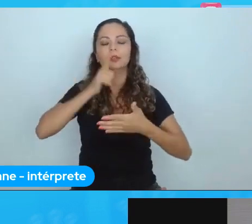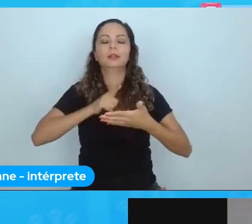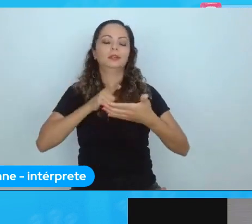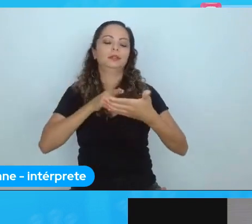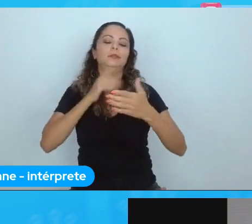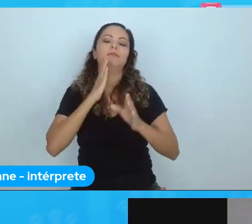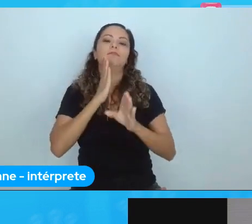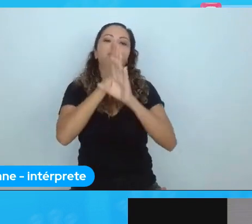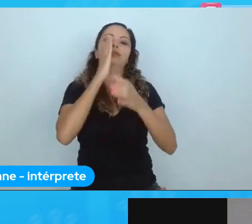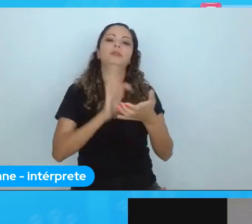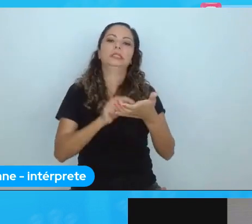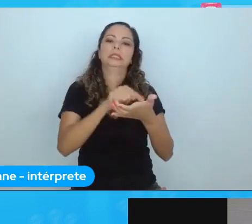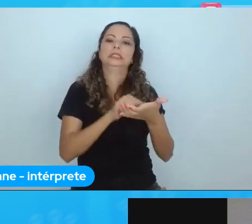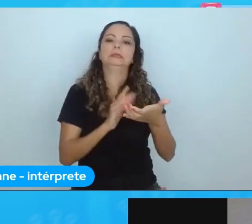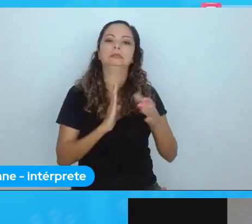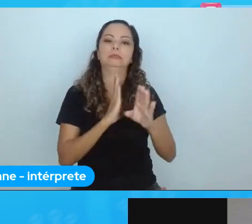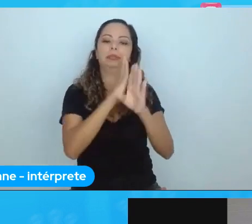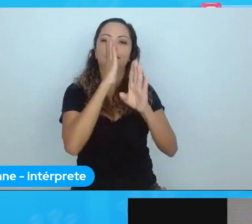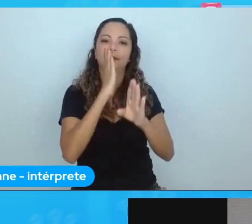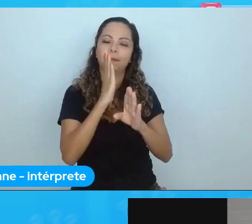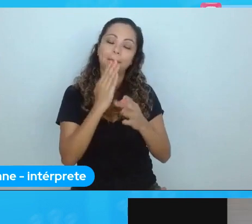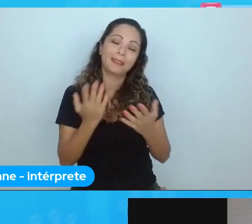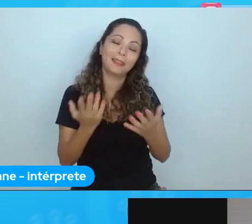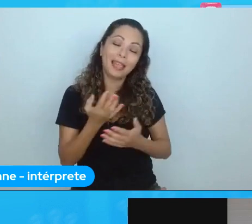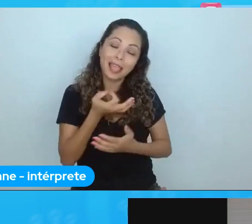se fosse diferente, né, usasse Python,